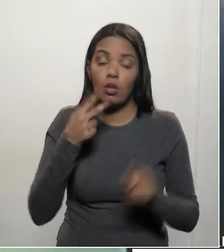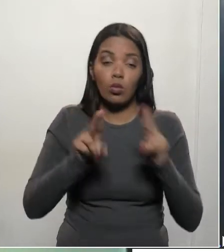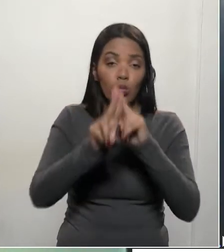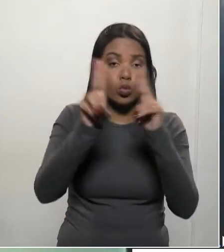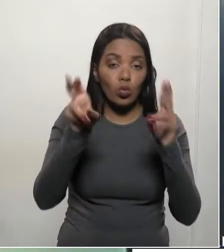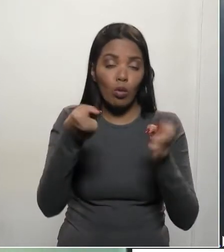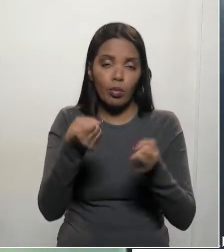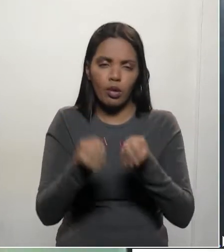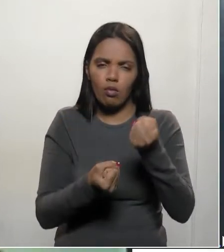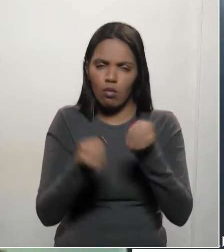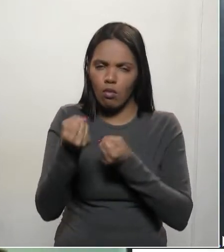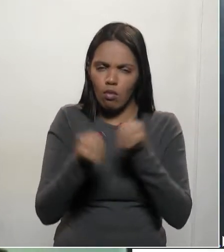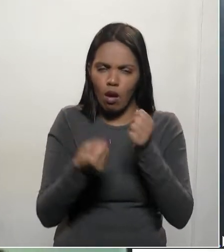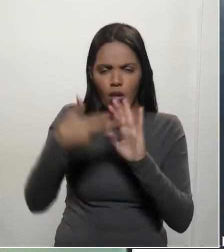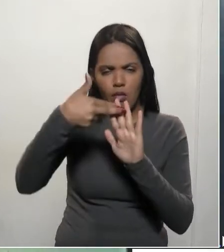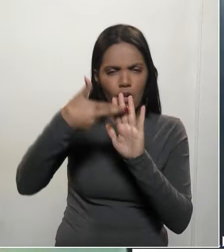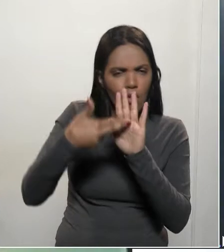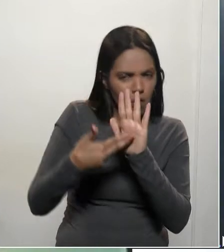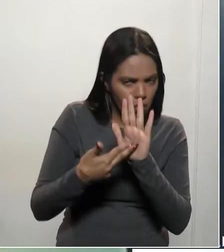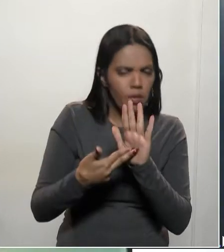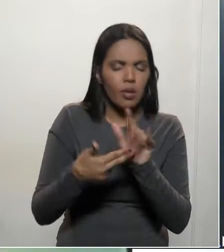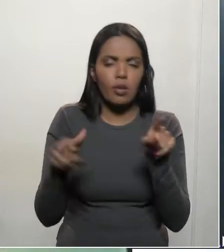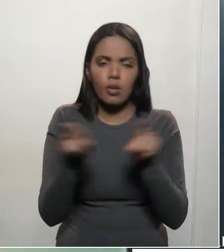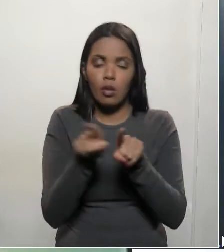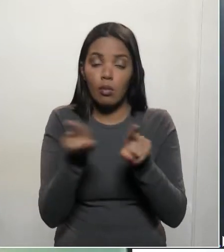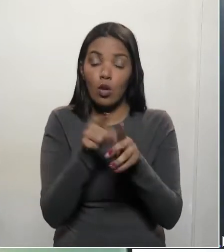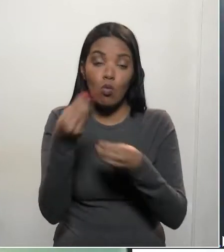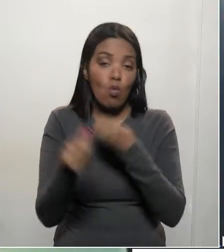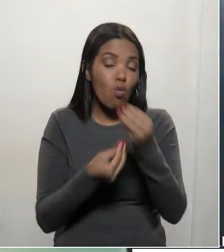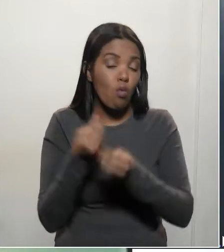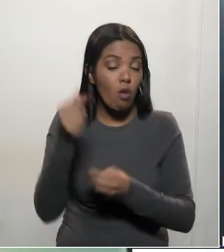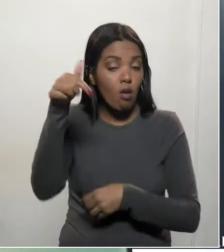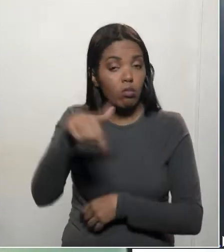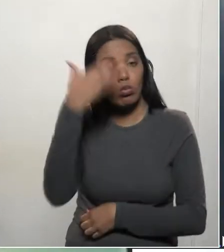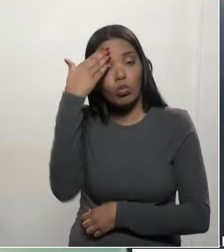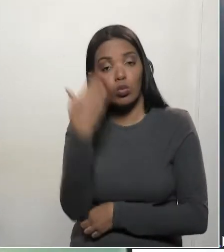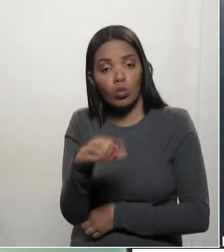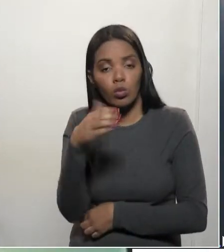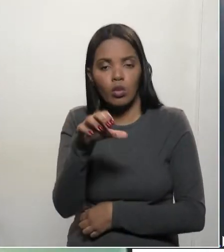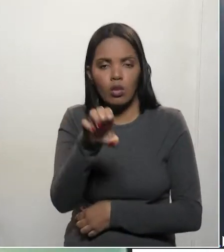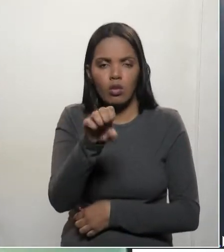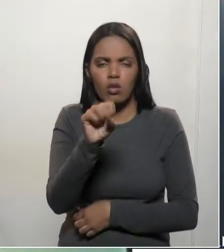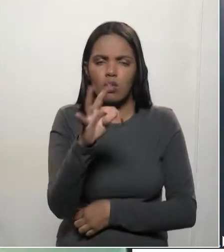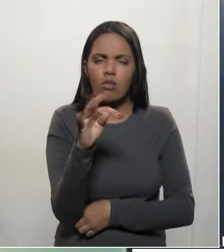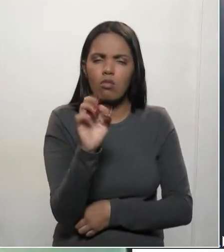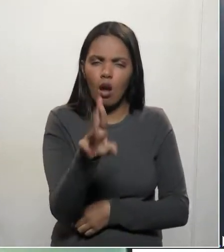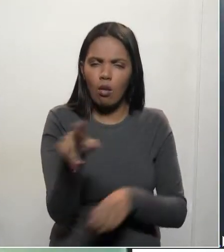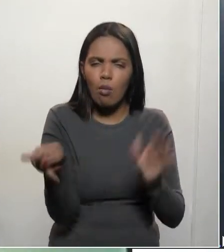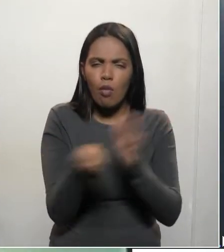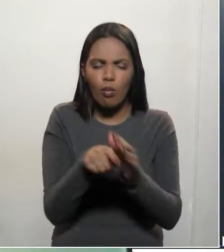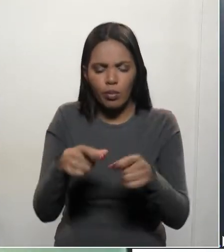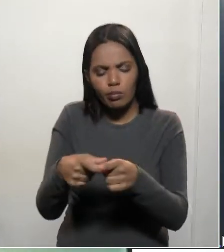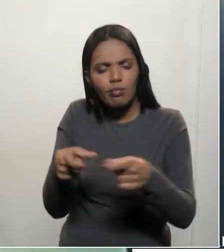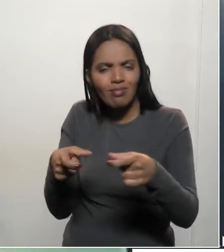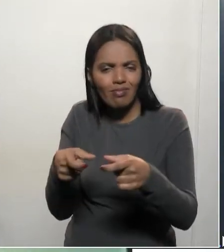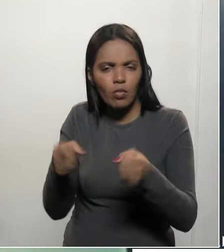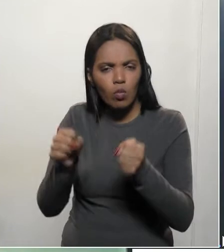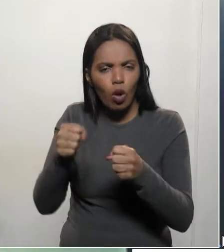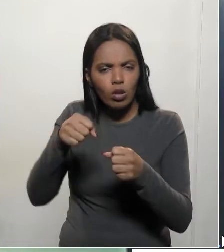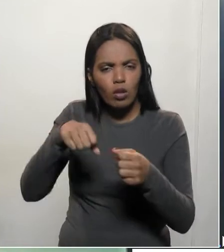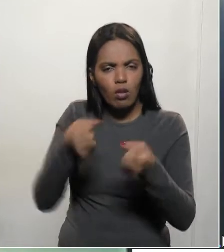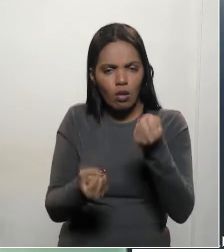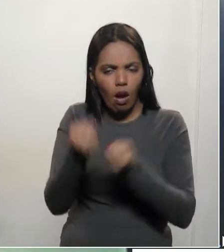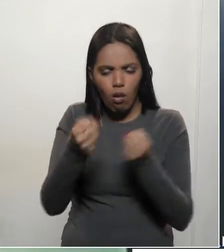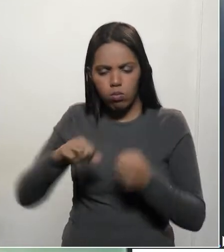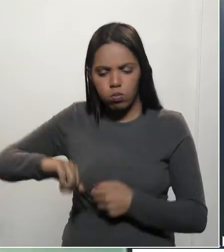o Estar em Curitiba, o Código Brasileiro de Trânsito, ele deu a liberdade